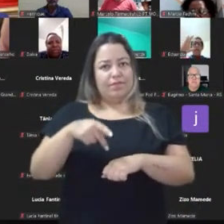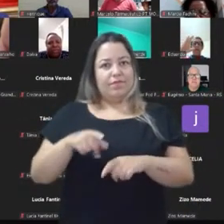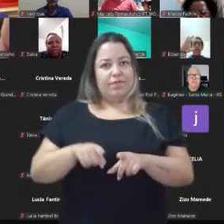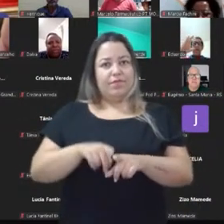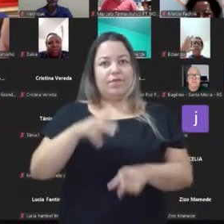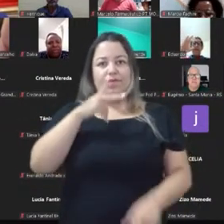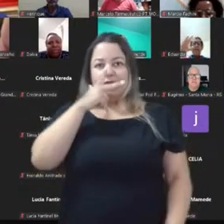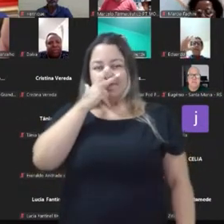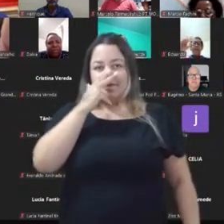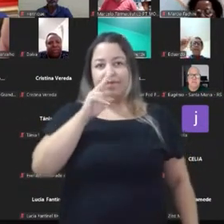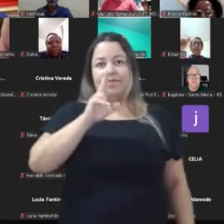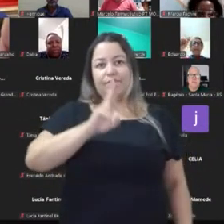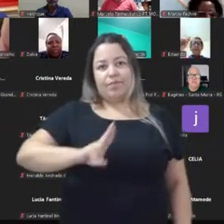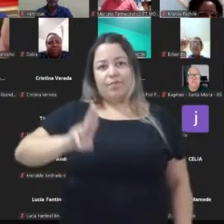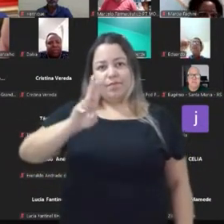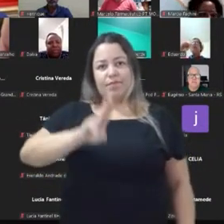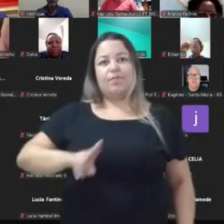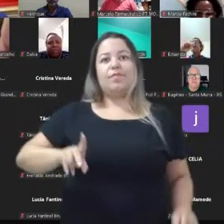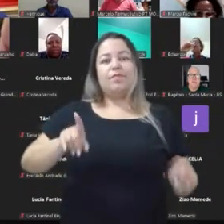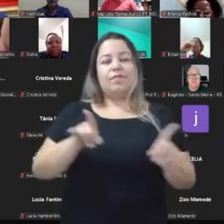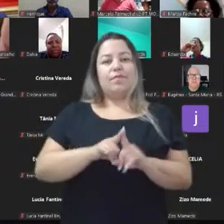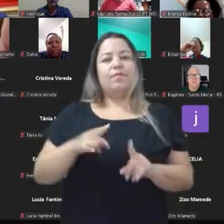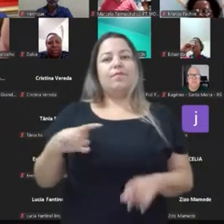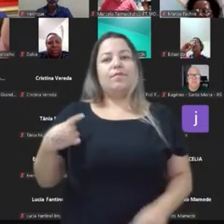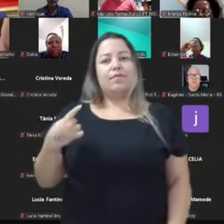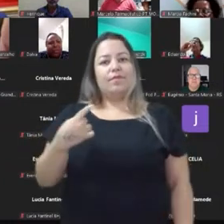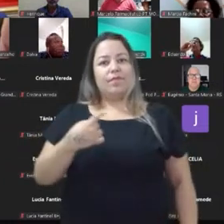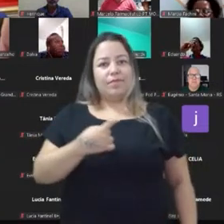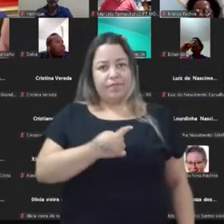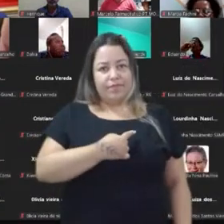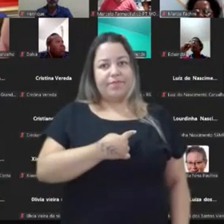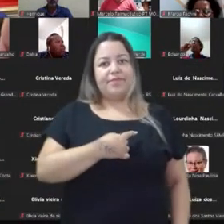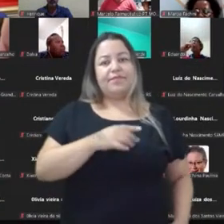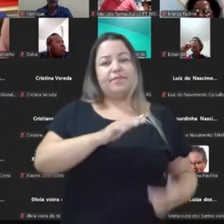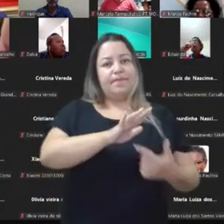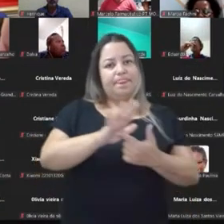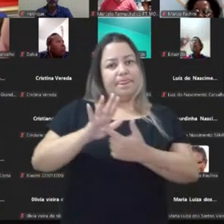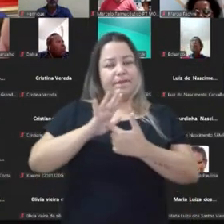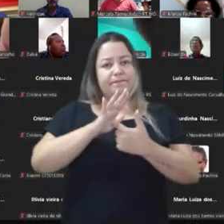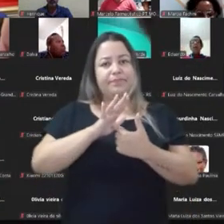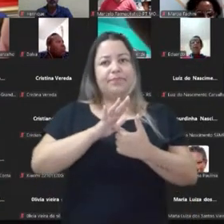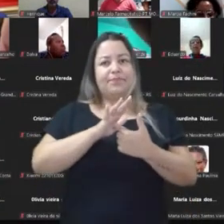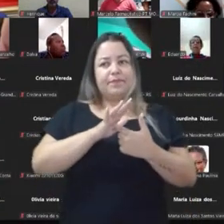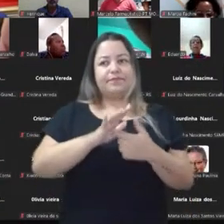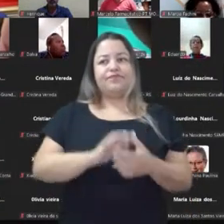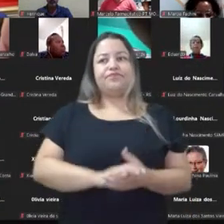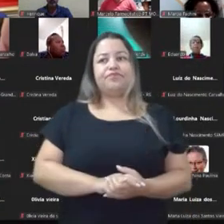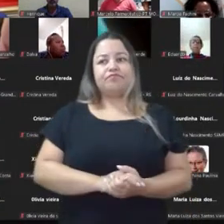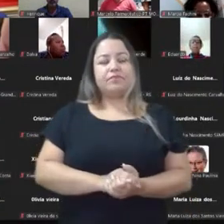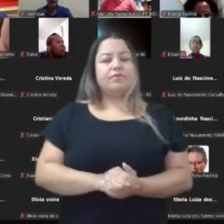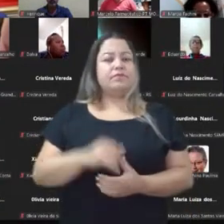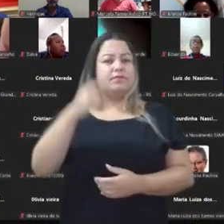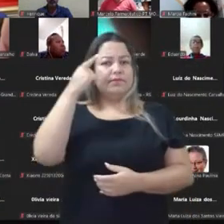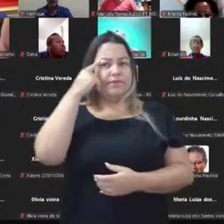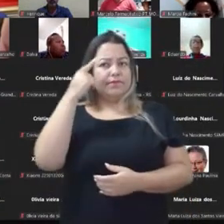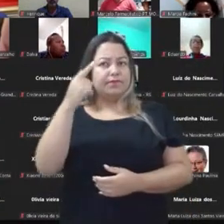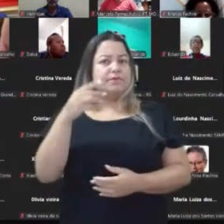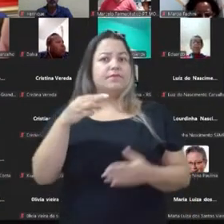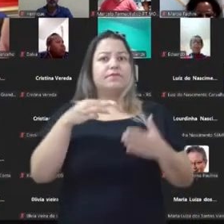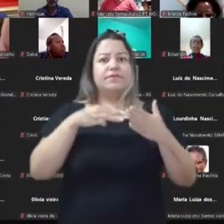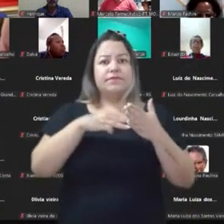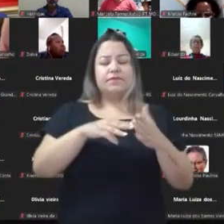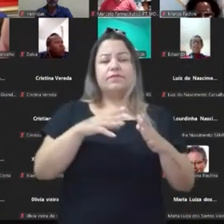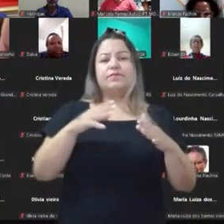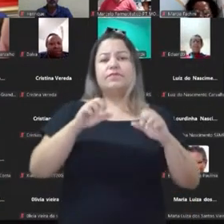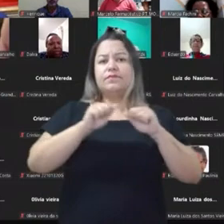tem que utilizar a comunicação para elevar as nossas causas, para mostrar quais são as nossas causas, para pensar bem a mensagem, antes de sair